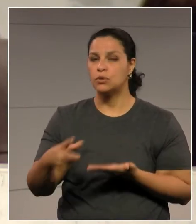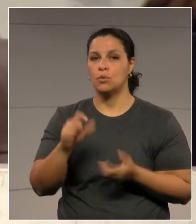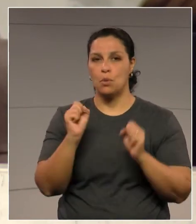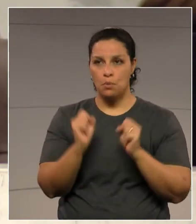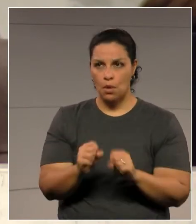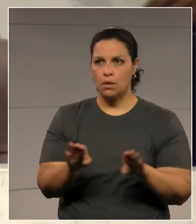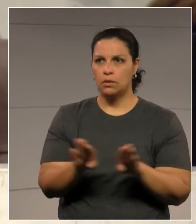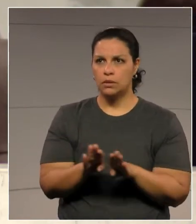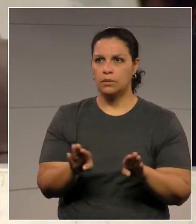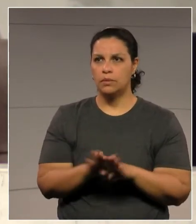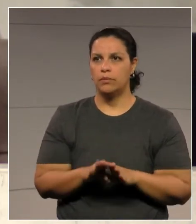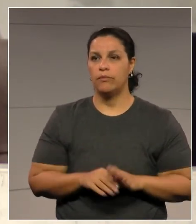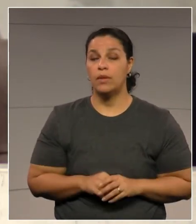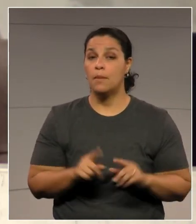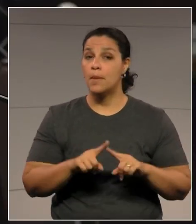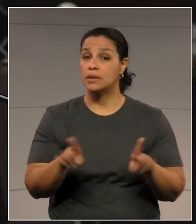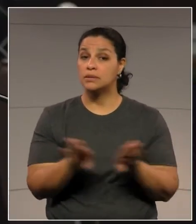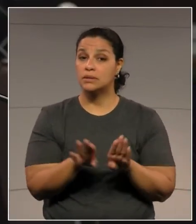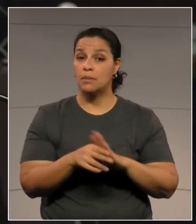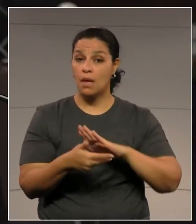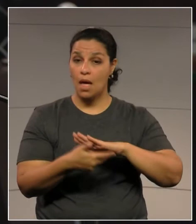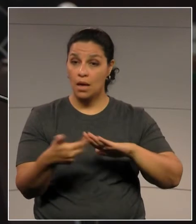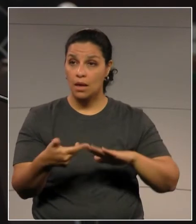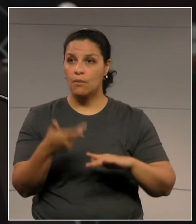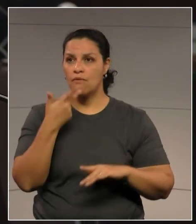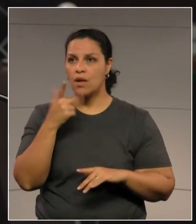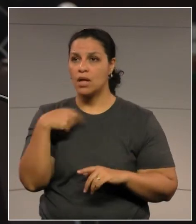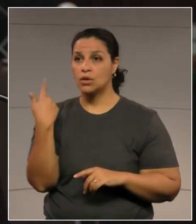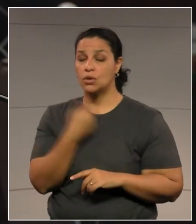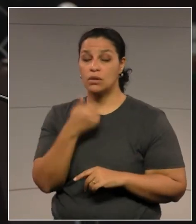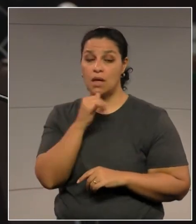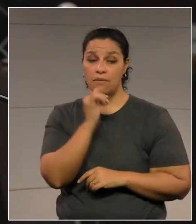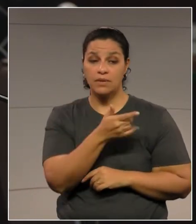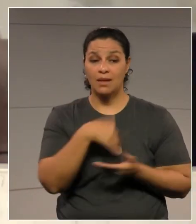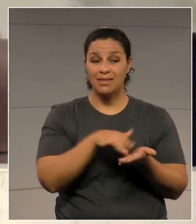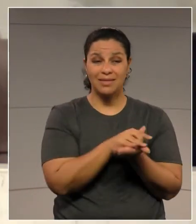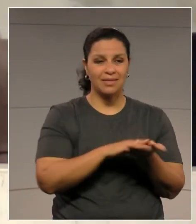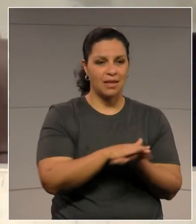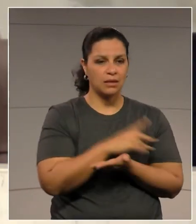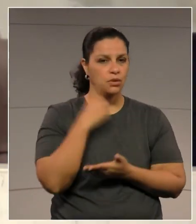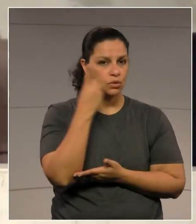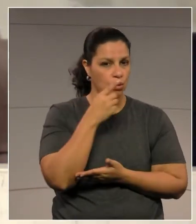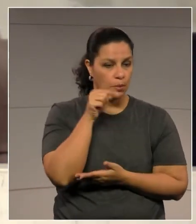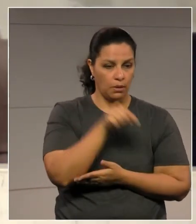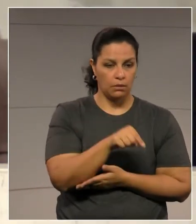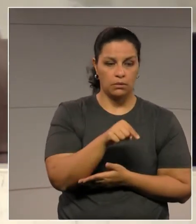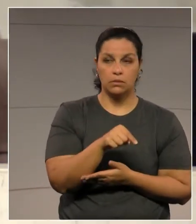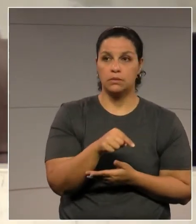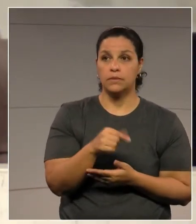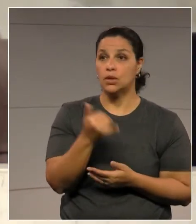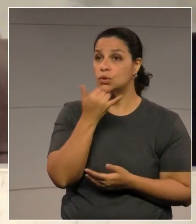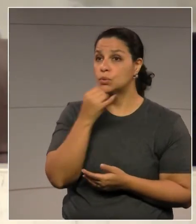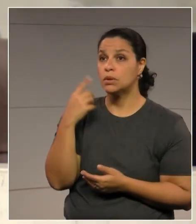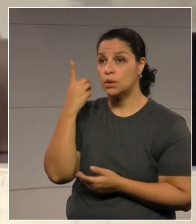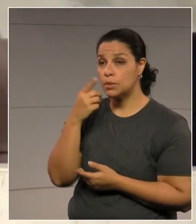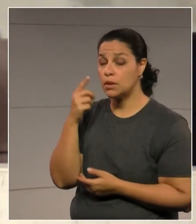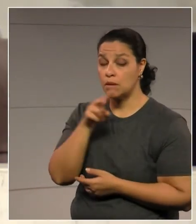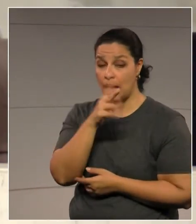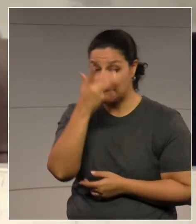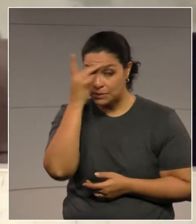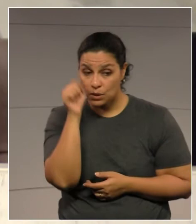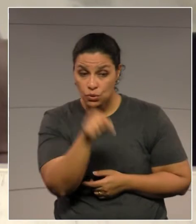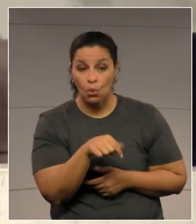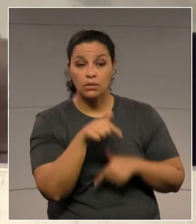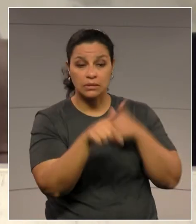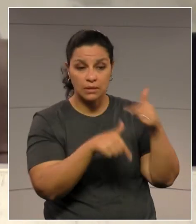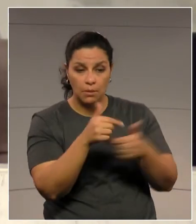se quiserem fazer... Secretário, mas é crime também não dar reposição para o servidor. Não, senhor deputado. O Supremo já definiu sobre Nós estamos, os servidores estão...